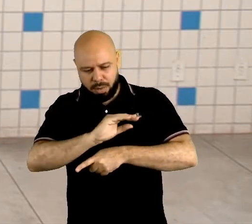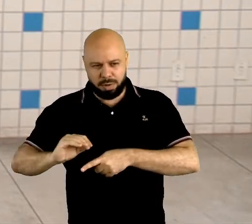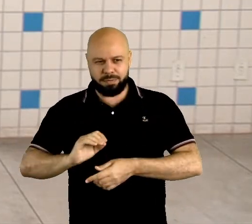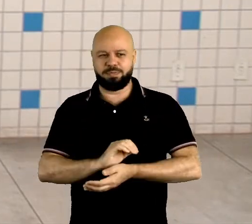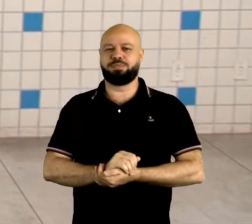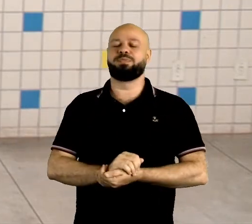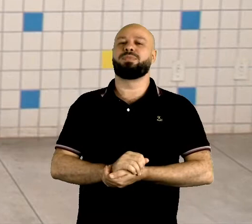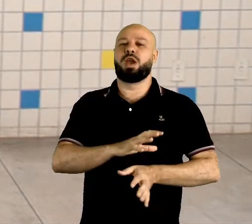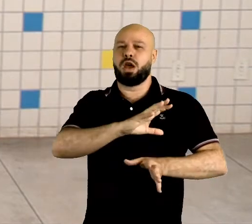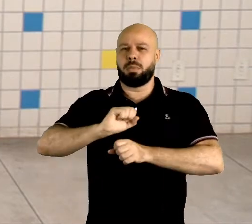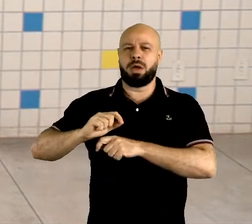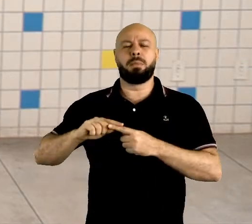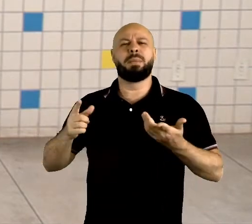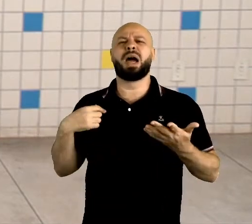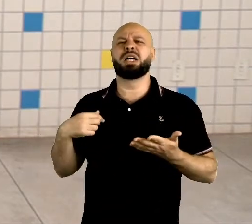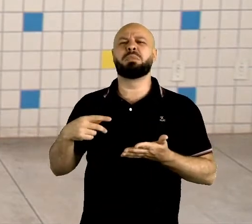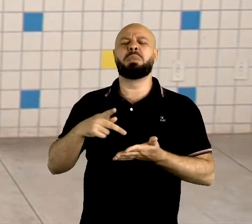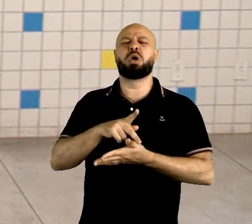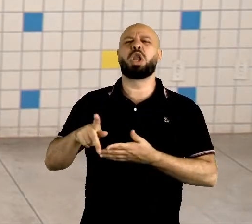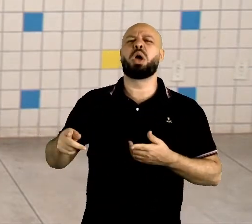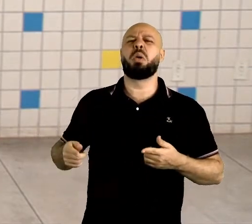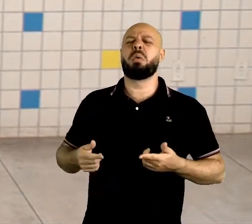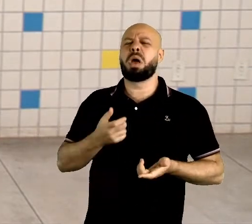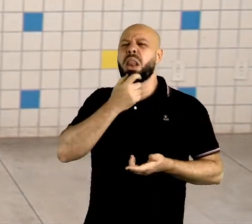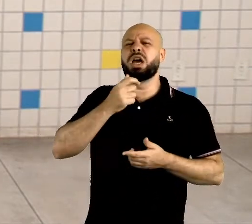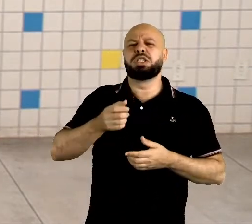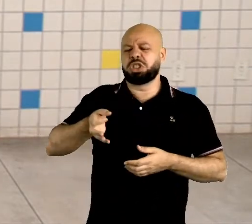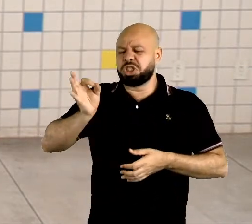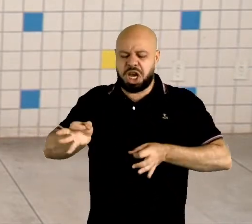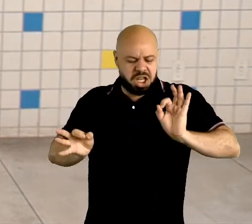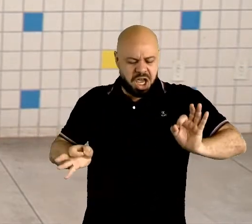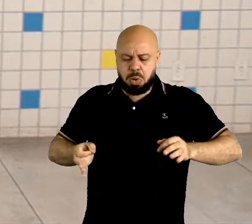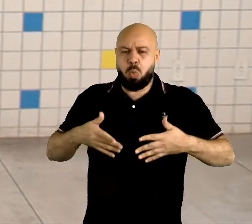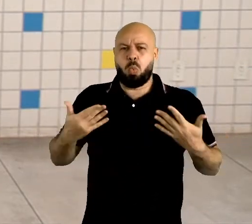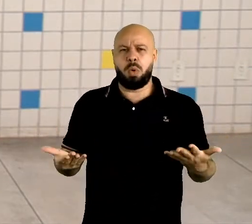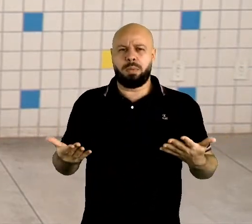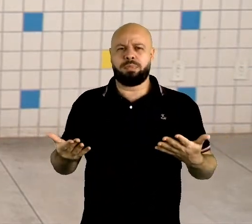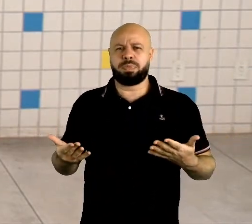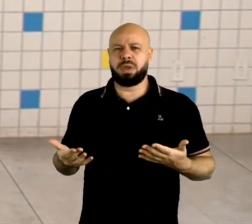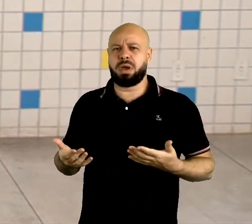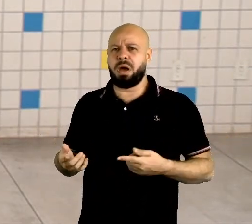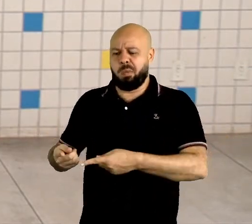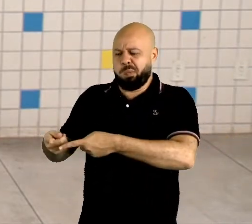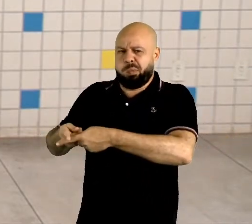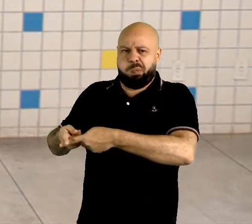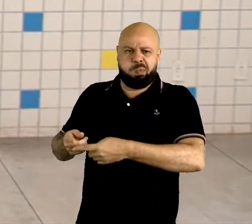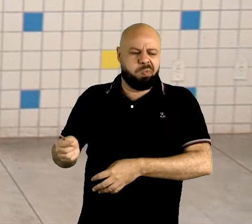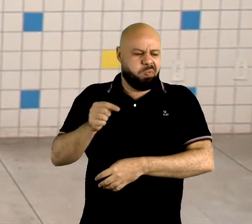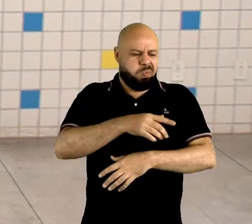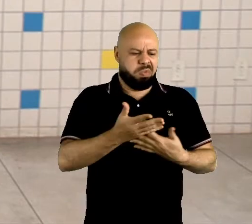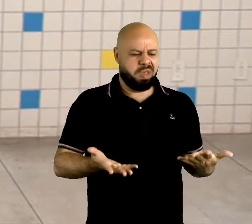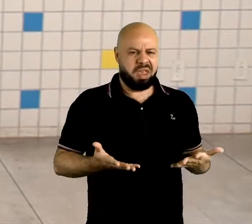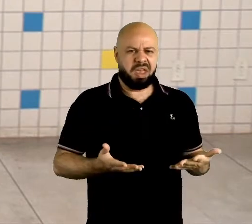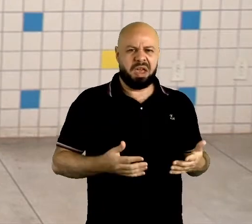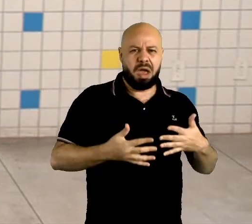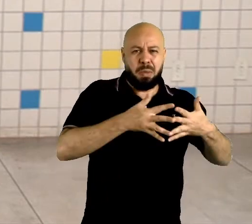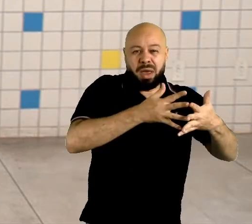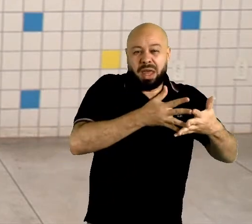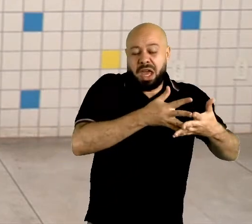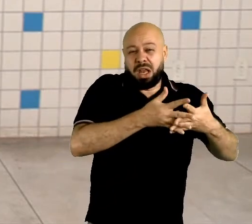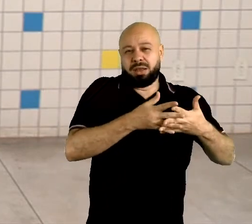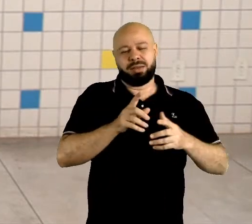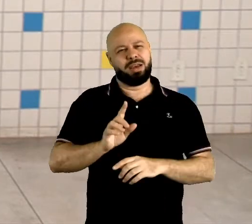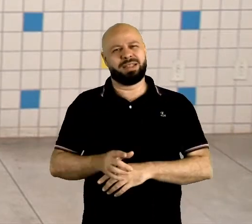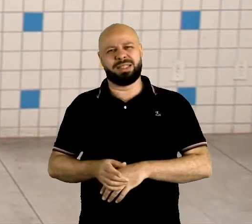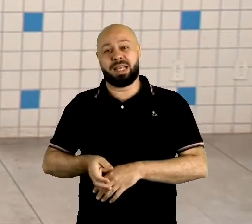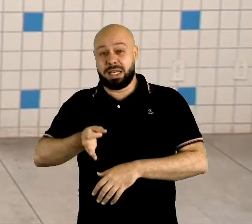Professora, mas qual que o inglês correto? É o inglês britânico ou americano? Não tem inglês correto e inglês errado. Tem o inglês